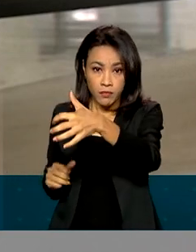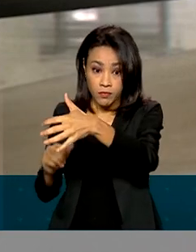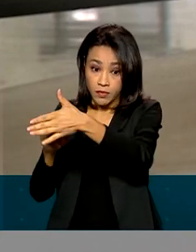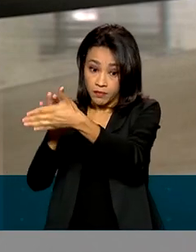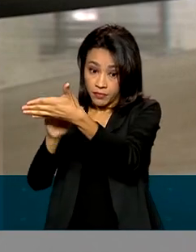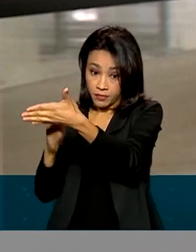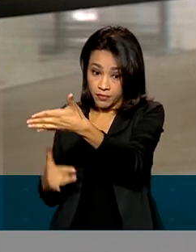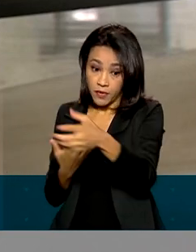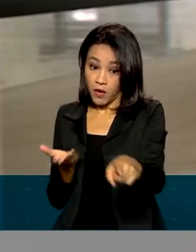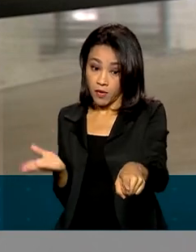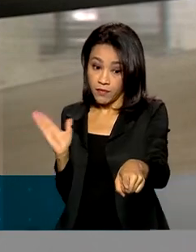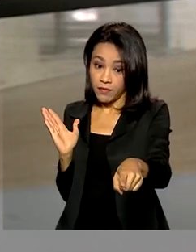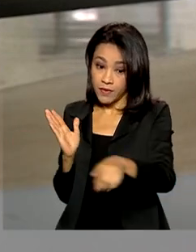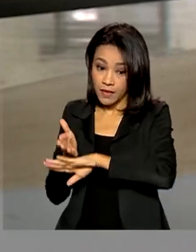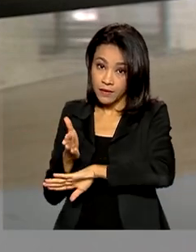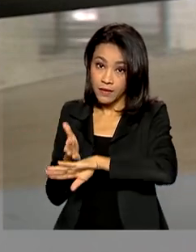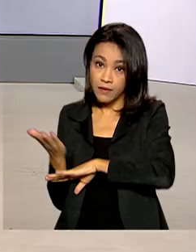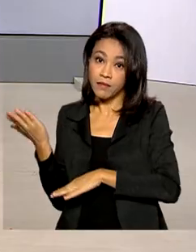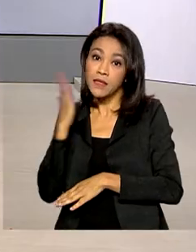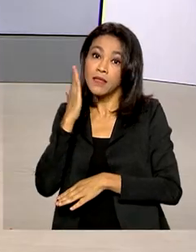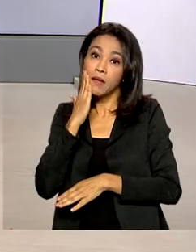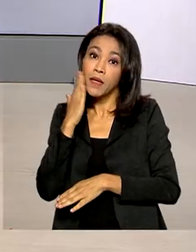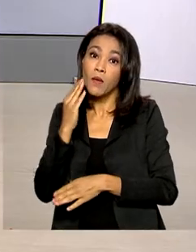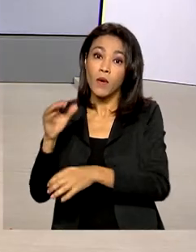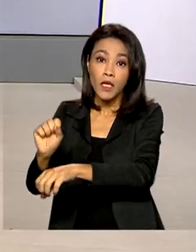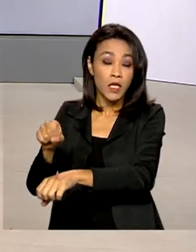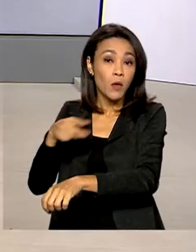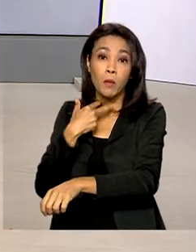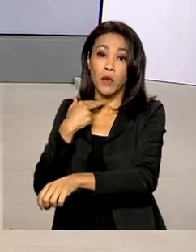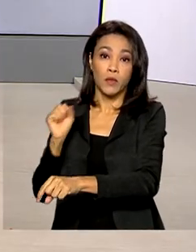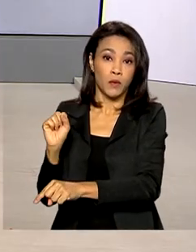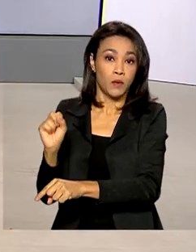ANS. Renata, eu volto com você. Tá certo, Glauco. Obrigada pelas suas informações. Só isso. Só isso.